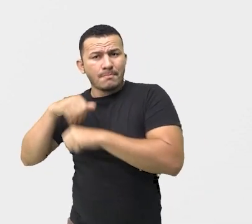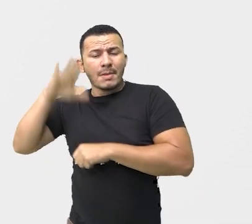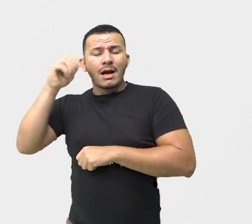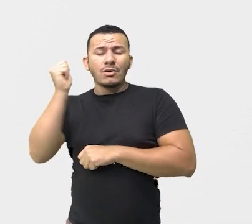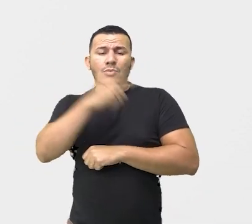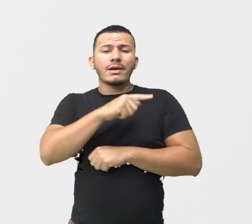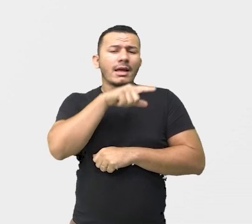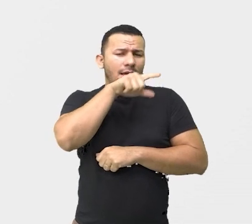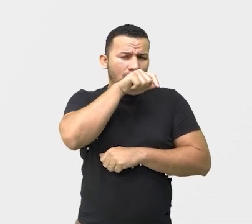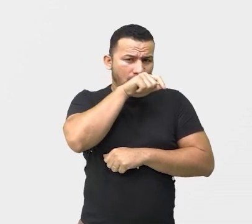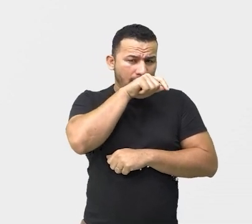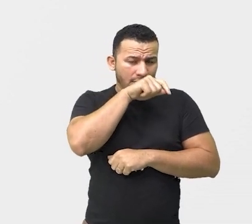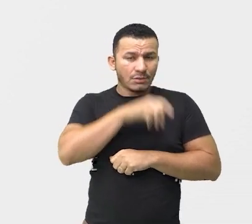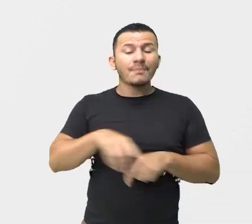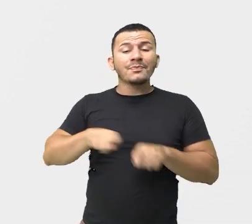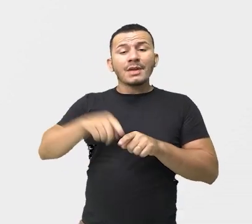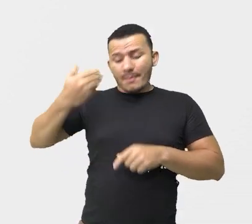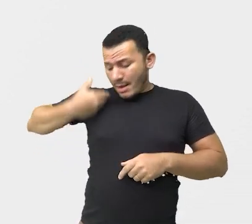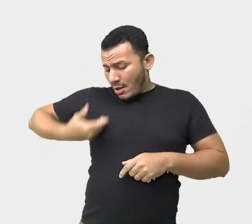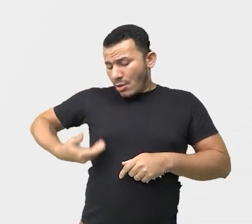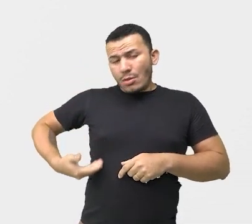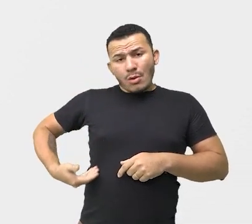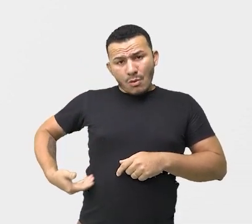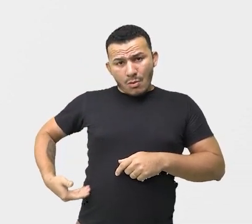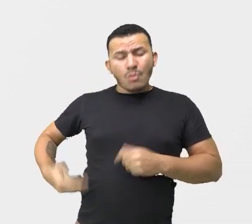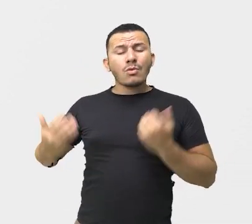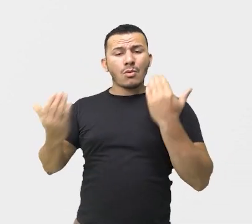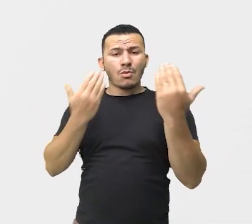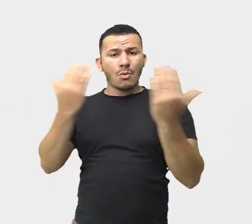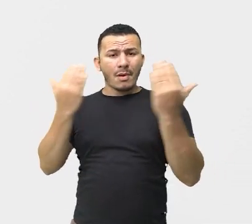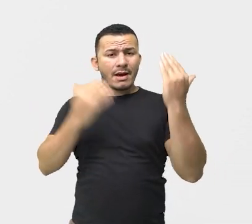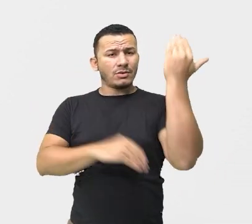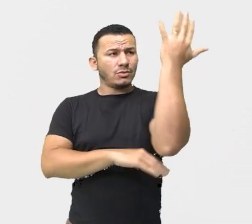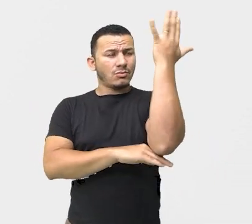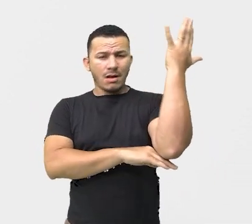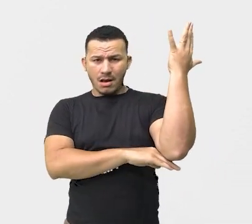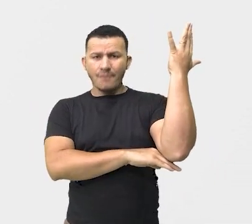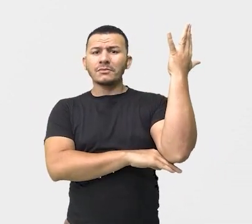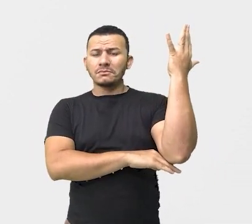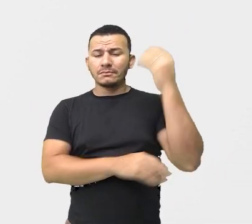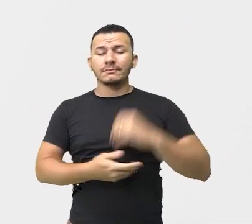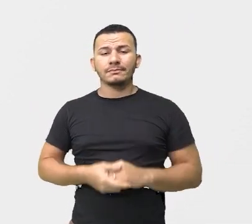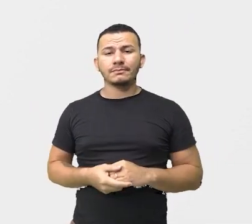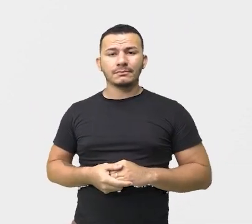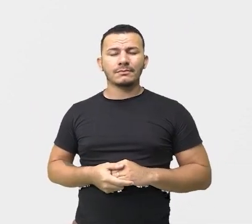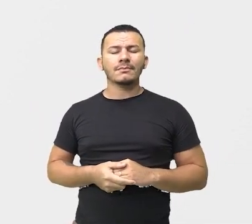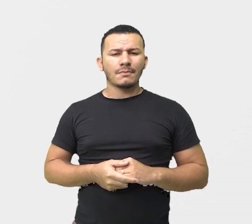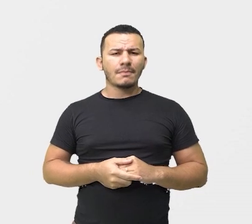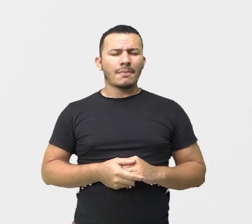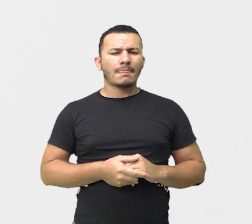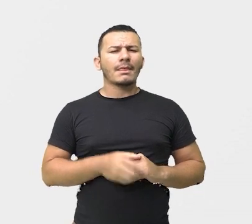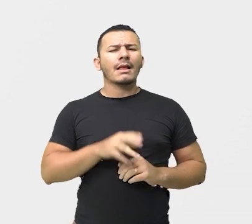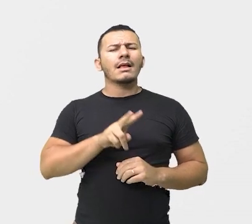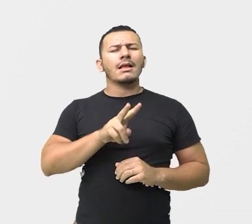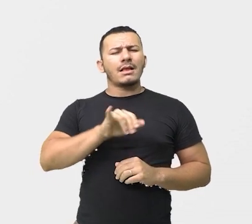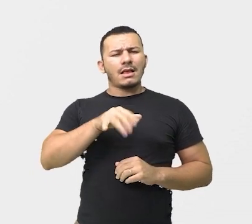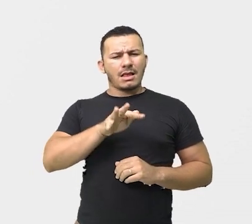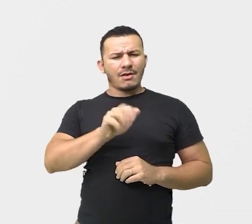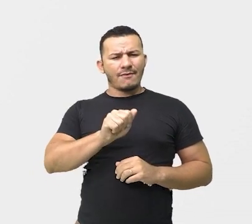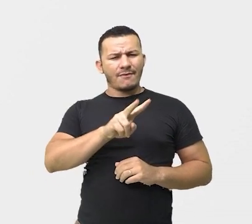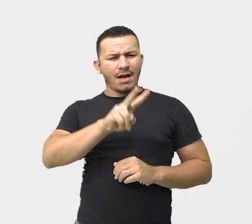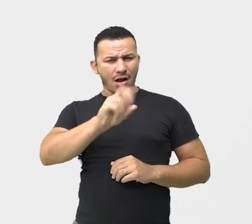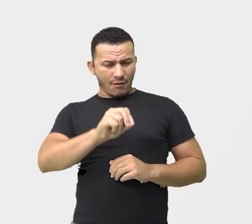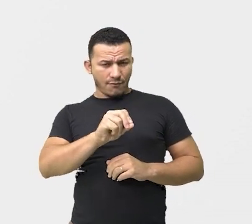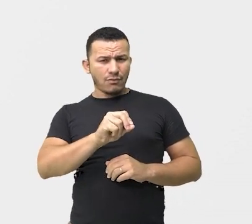e mais longos que seu talhe de palmeira. O favo do jati não era doce